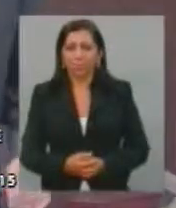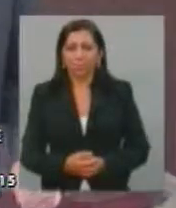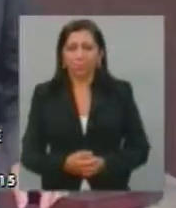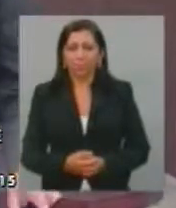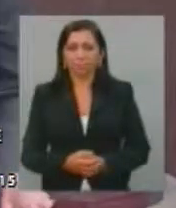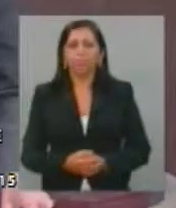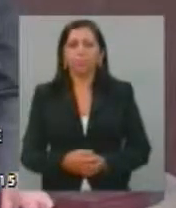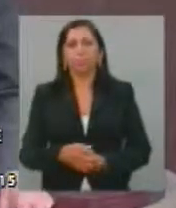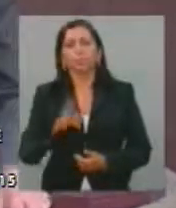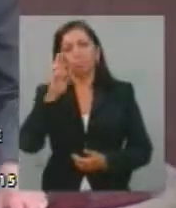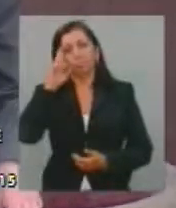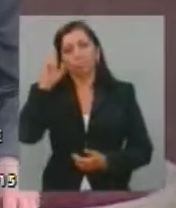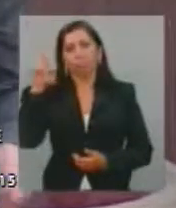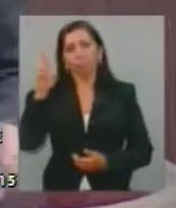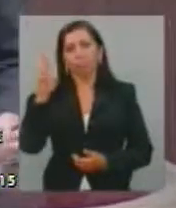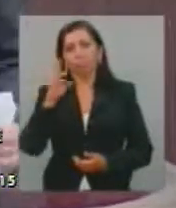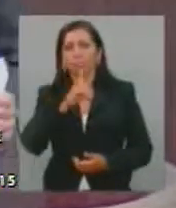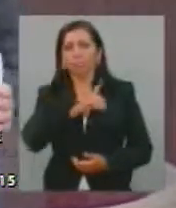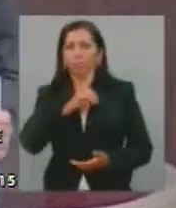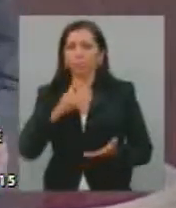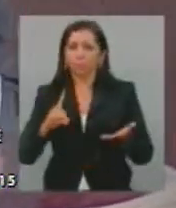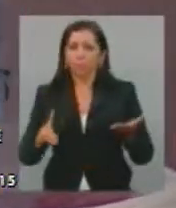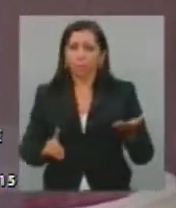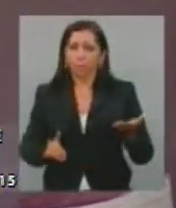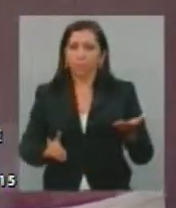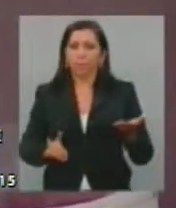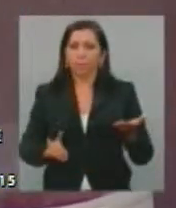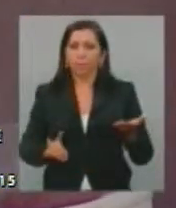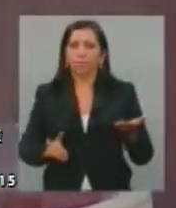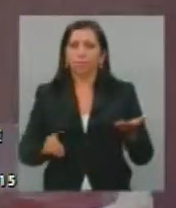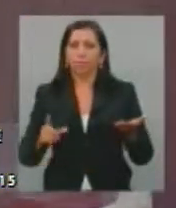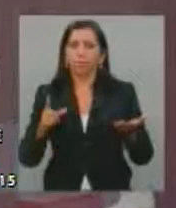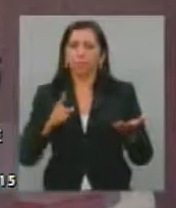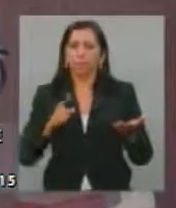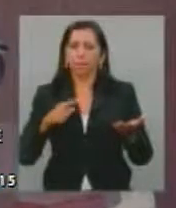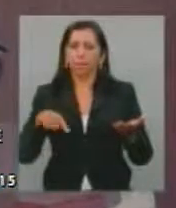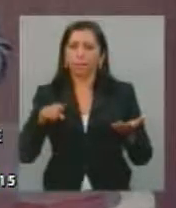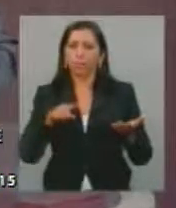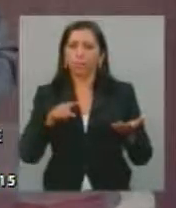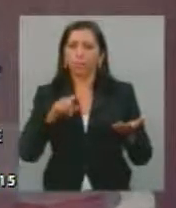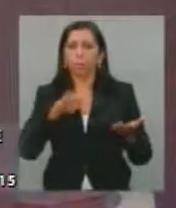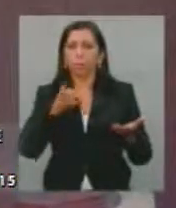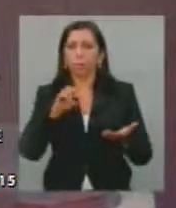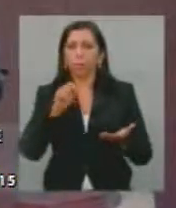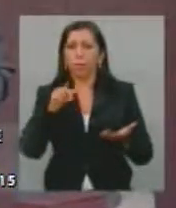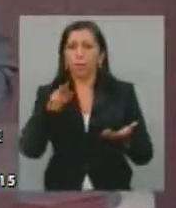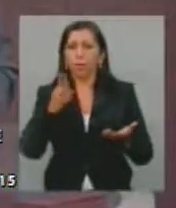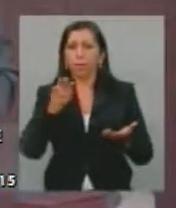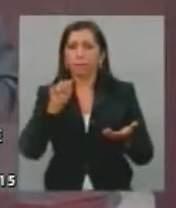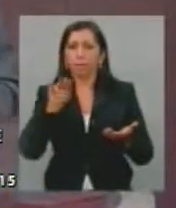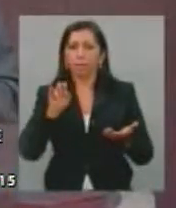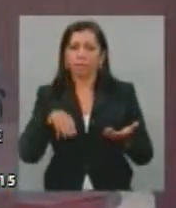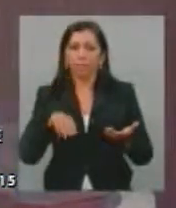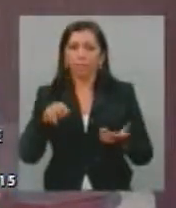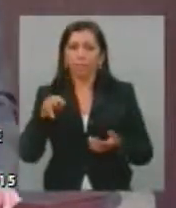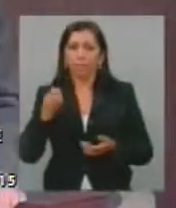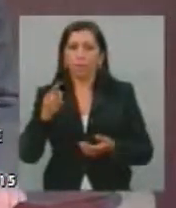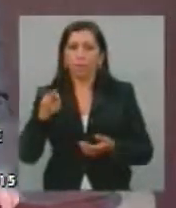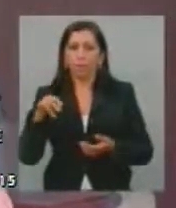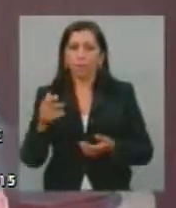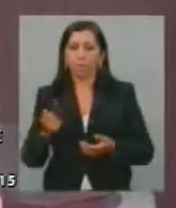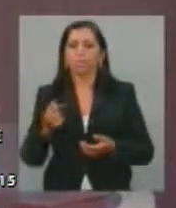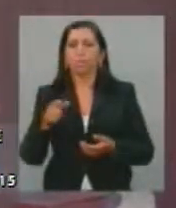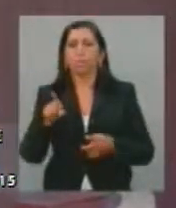Senhor deputado Joaquim Noronha, que ora preside essa sessão,